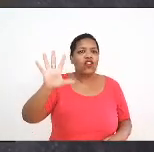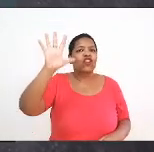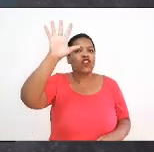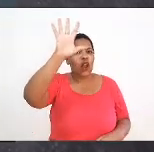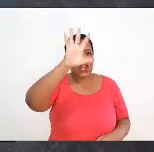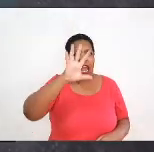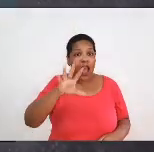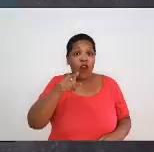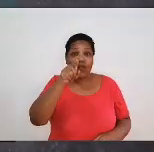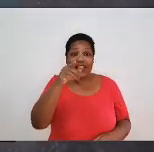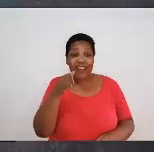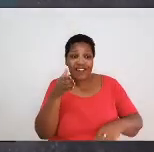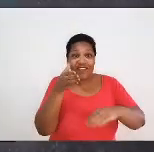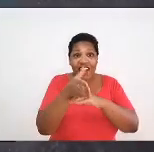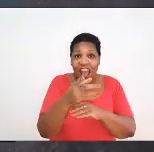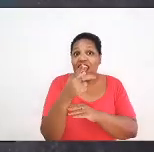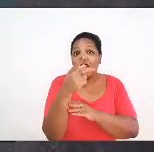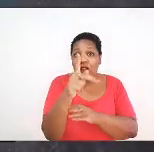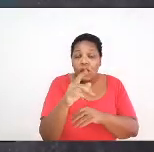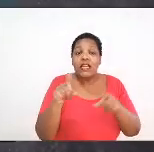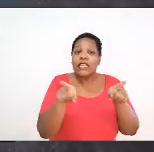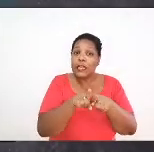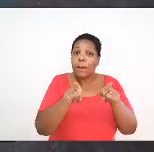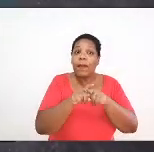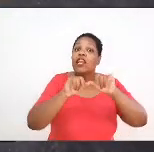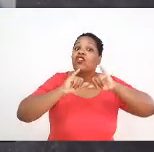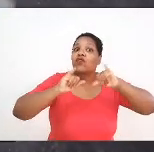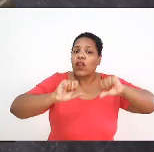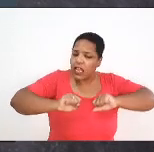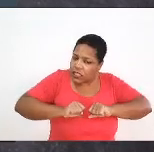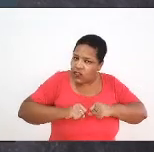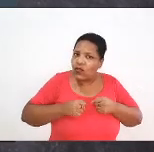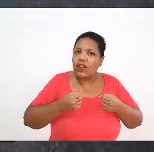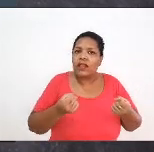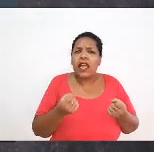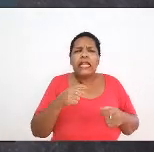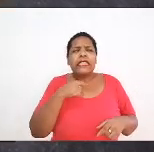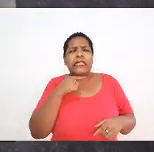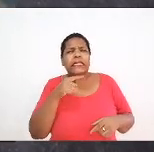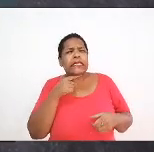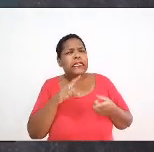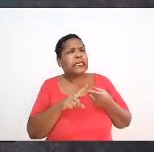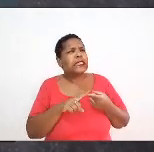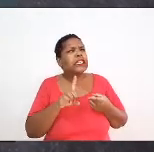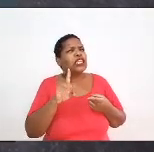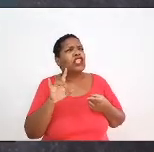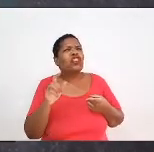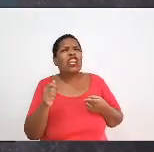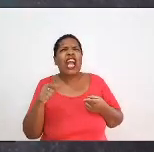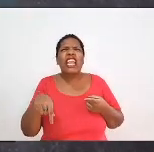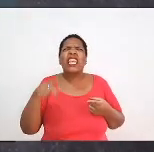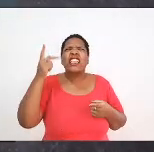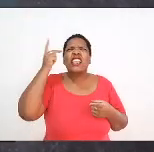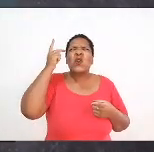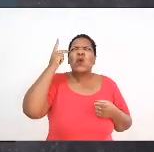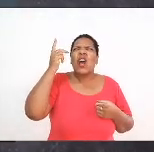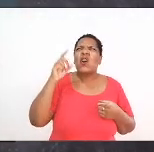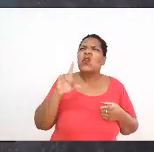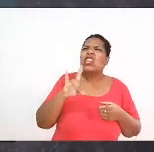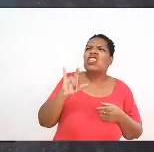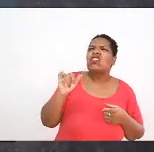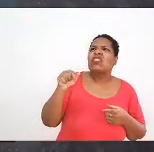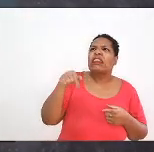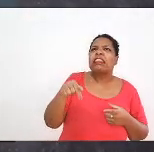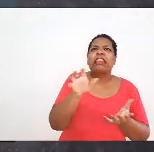também divulgar, se vocês tiverem dúvida quando que vai ser em tal lugar, eu peço que também nos aspionem, nos procure, porque a